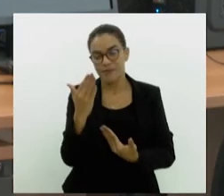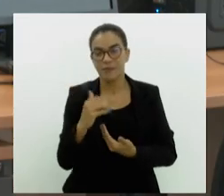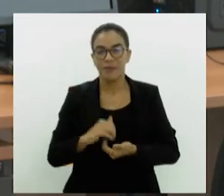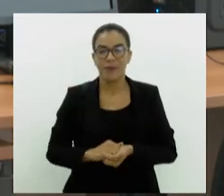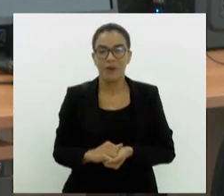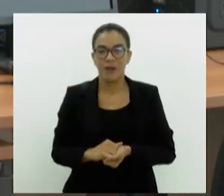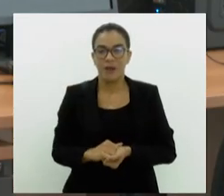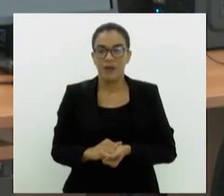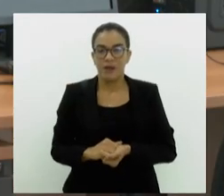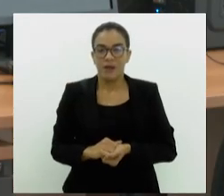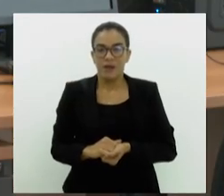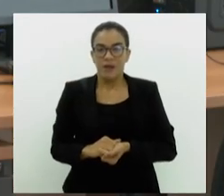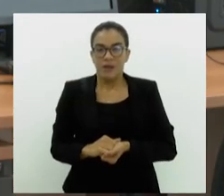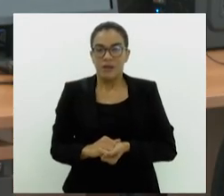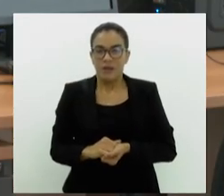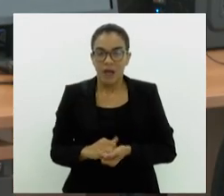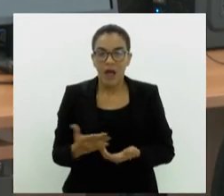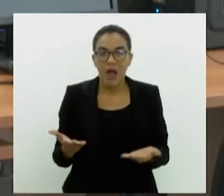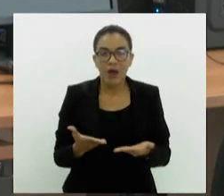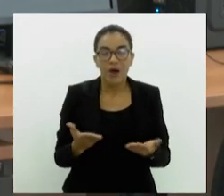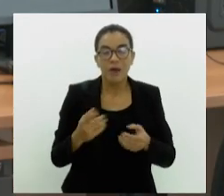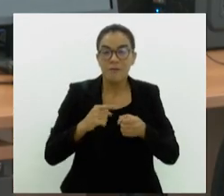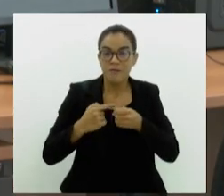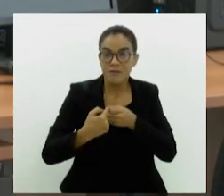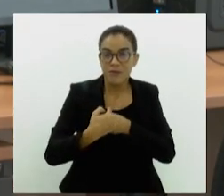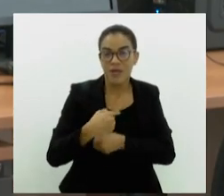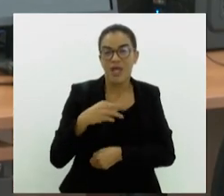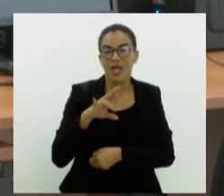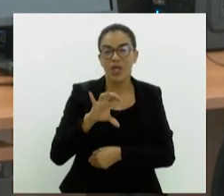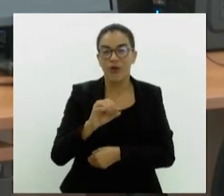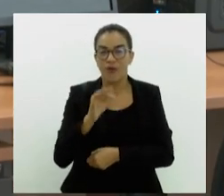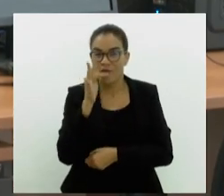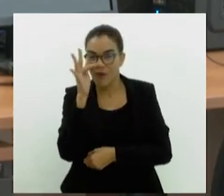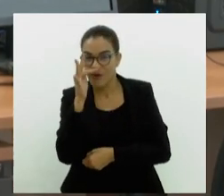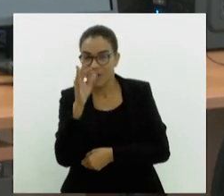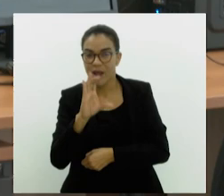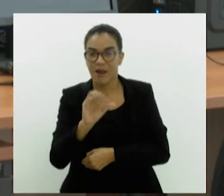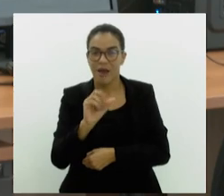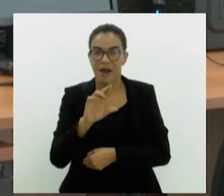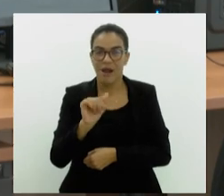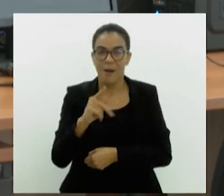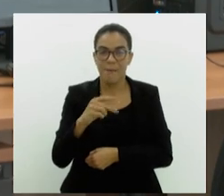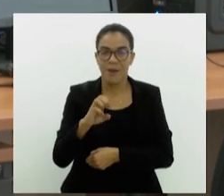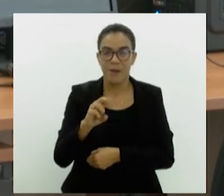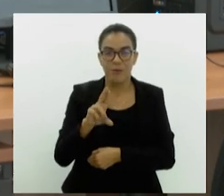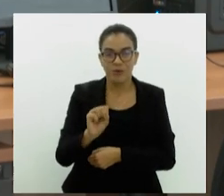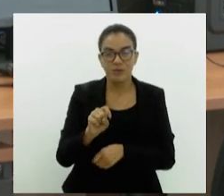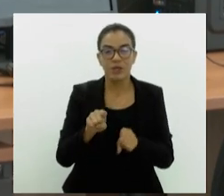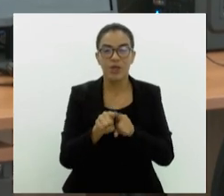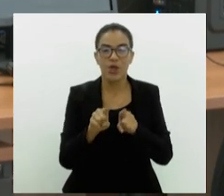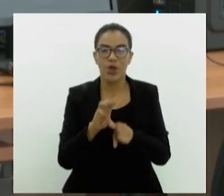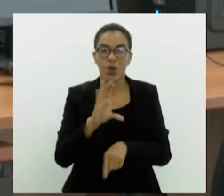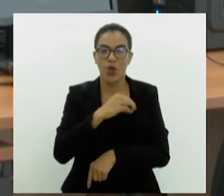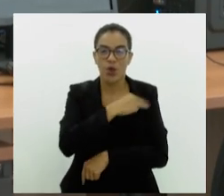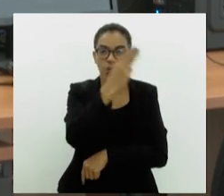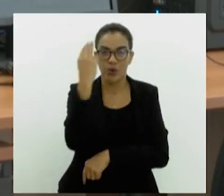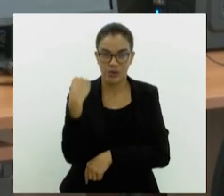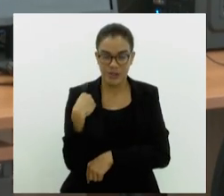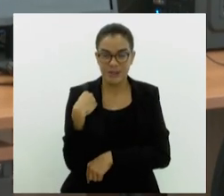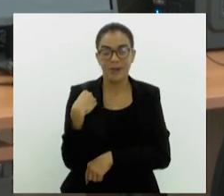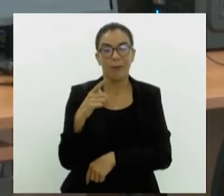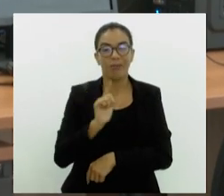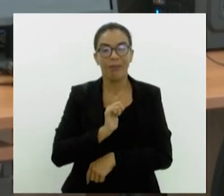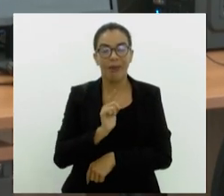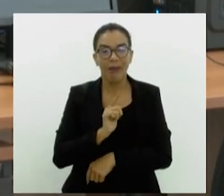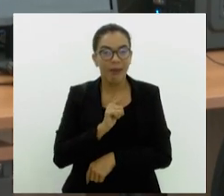com a gente. E essa semana, os municípios de Rio das Flores, Carapebus e Conceição de Macabu estão fazendo aniversário e tem